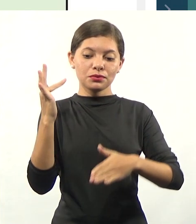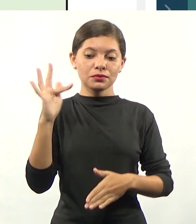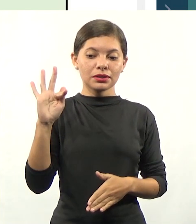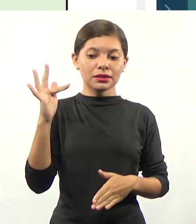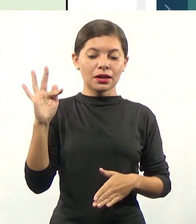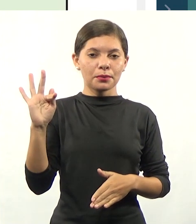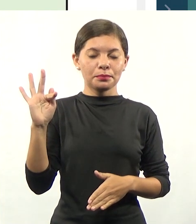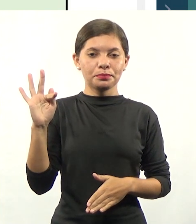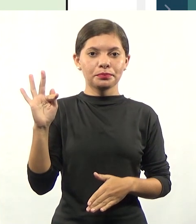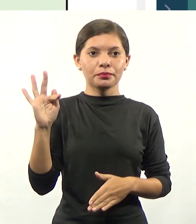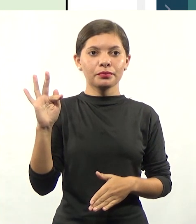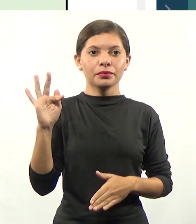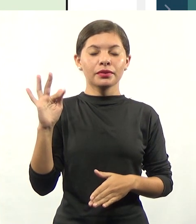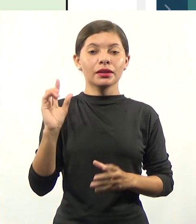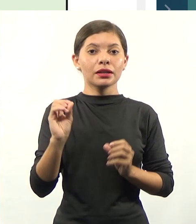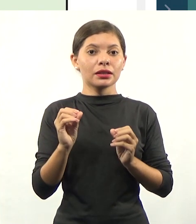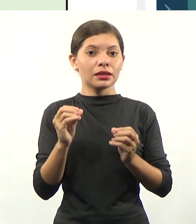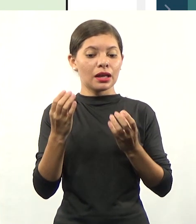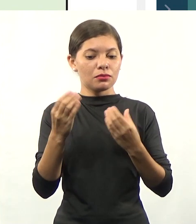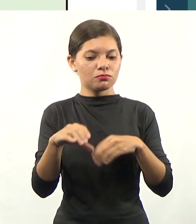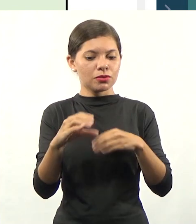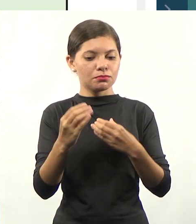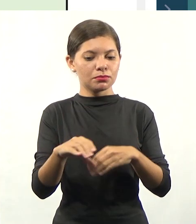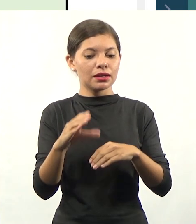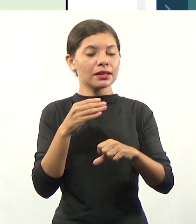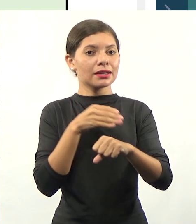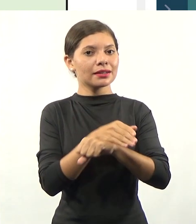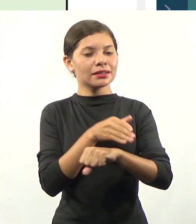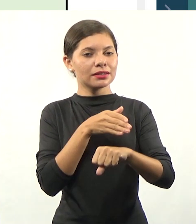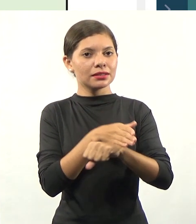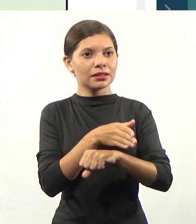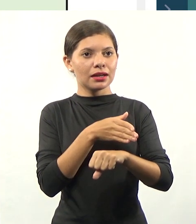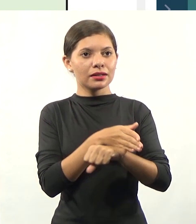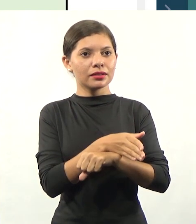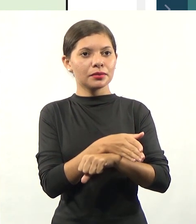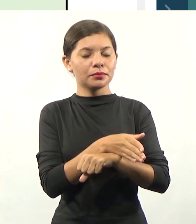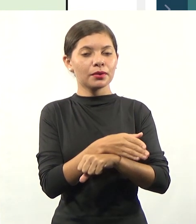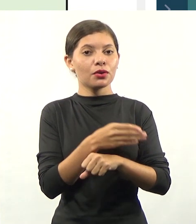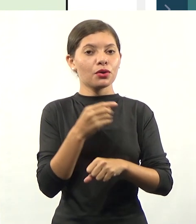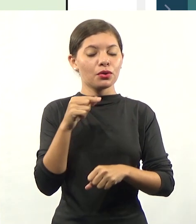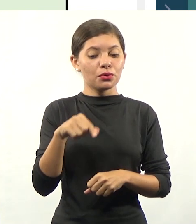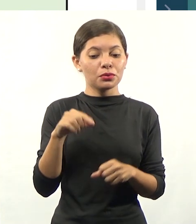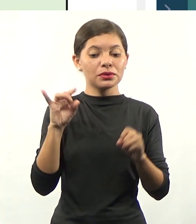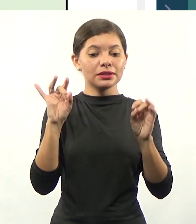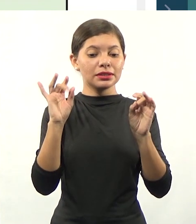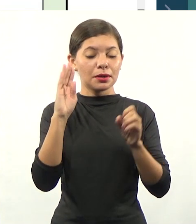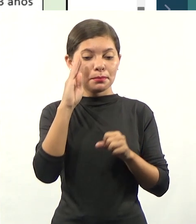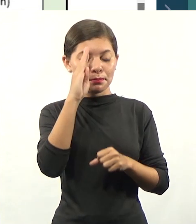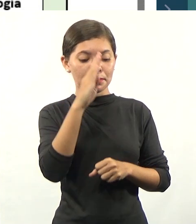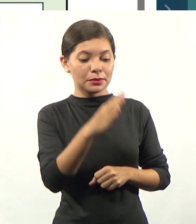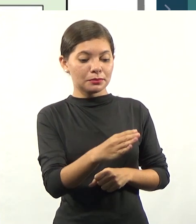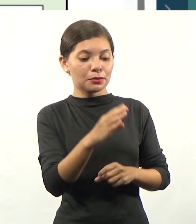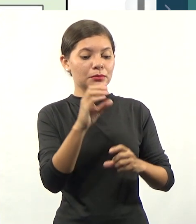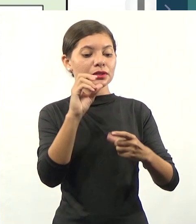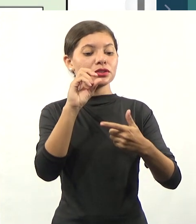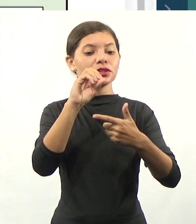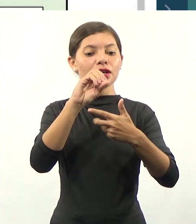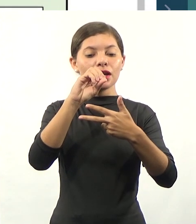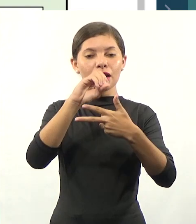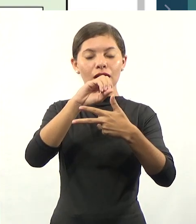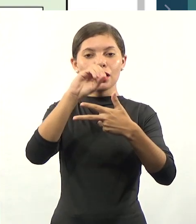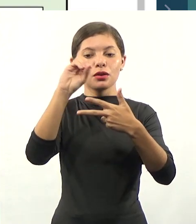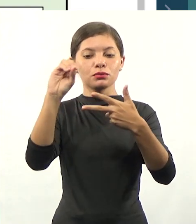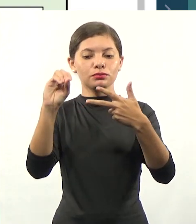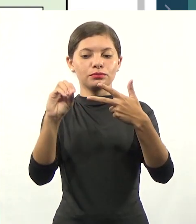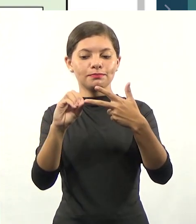os processos seletivos, que são as formas de entrada. Hoje, principalmente para o ensino superior, é o Enem. E dentro do